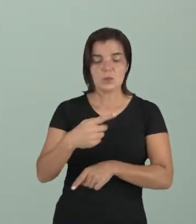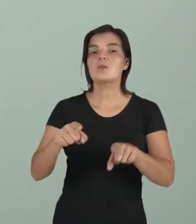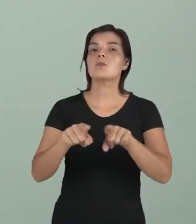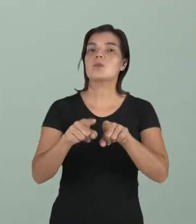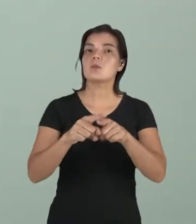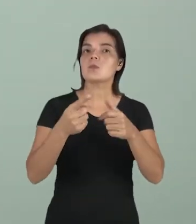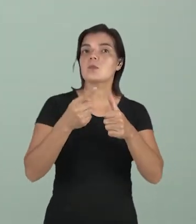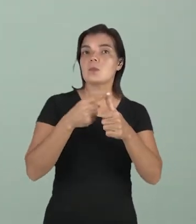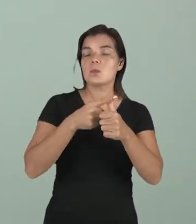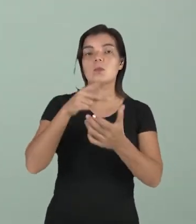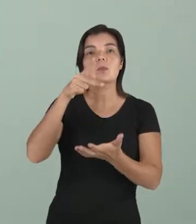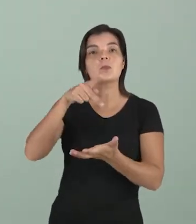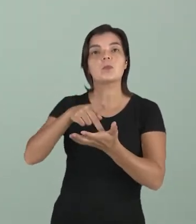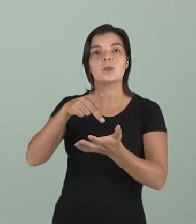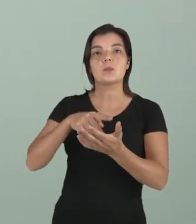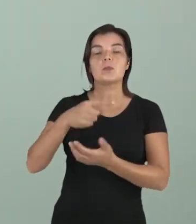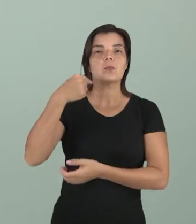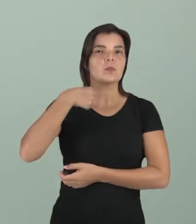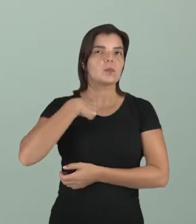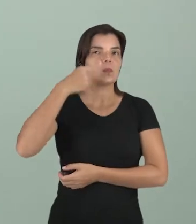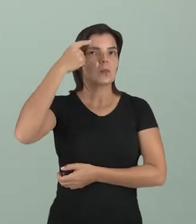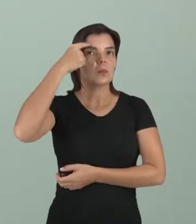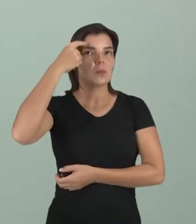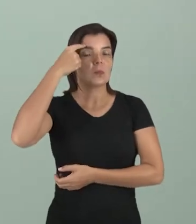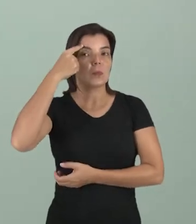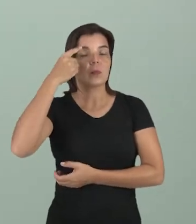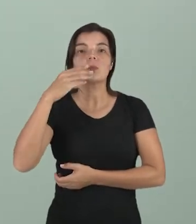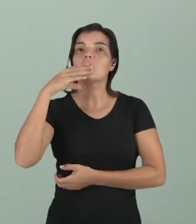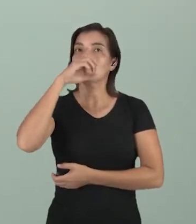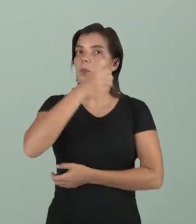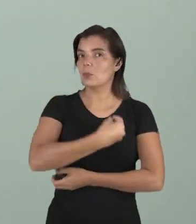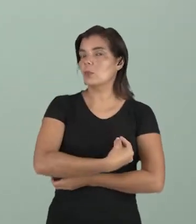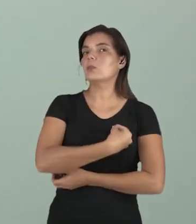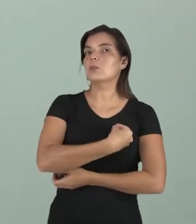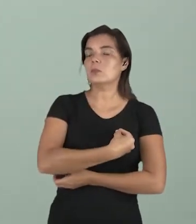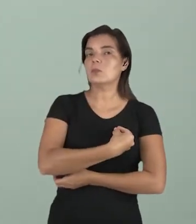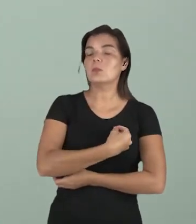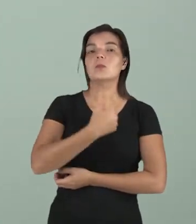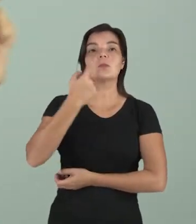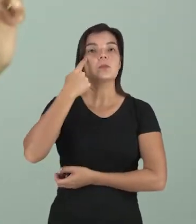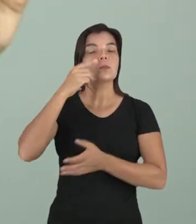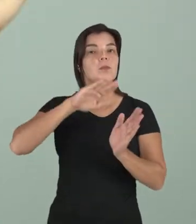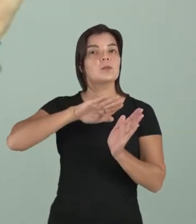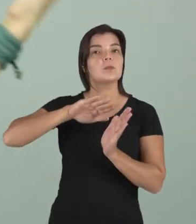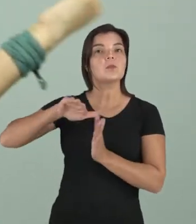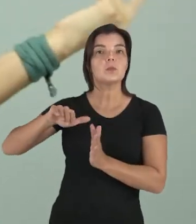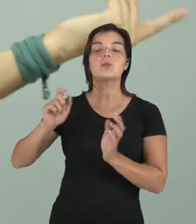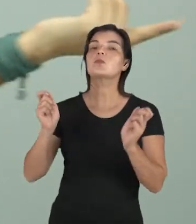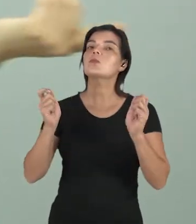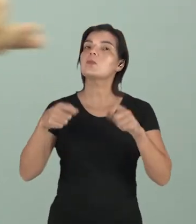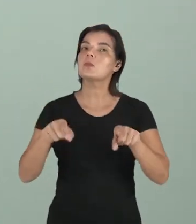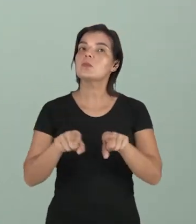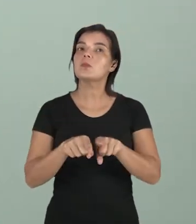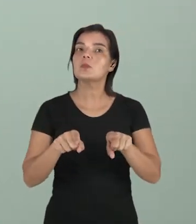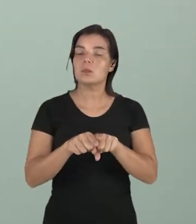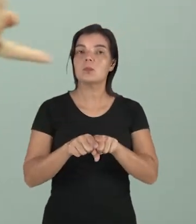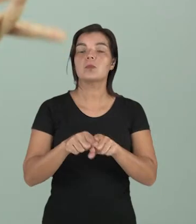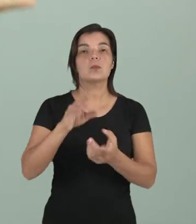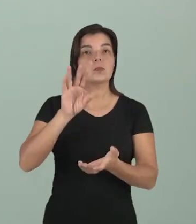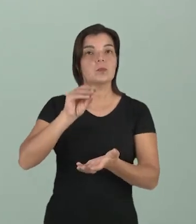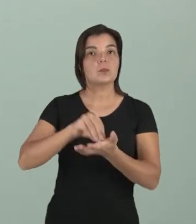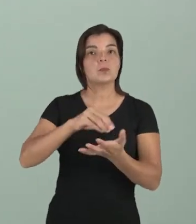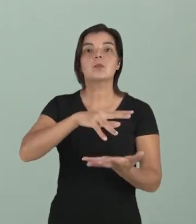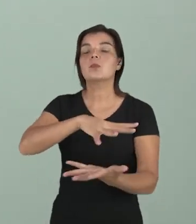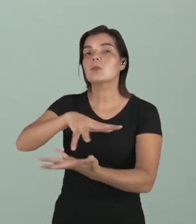ele chega à primeira verdade, que é eu penso, logo eu existo. Depois que ele descartou toda a possibilidade de realidade